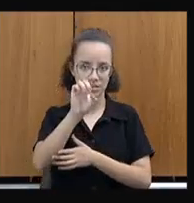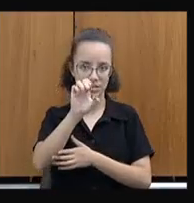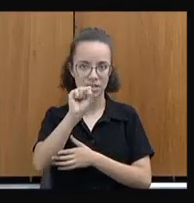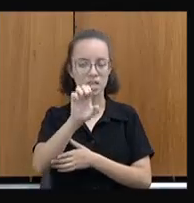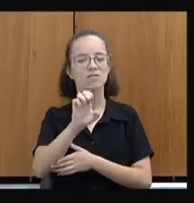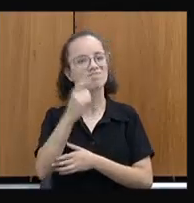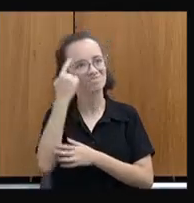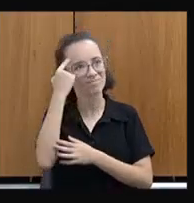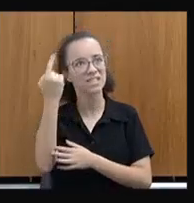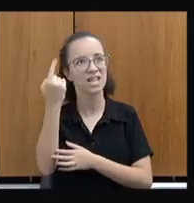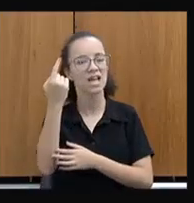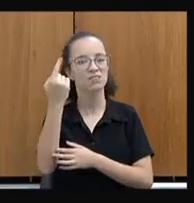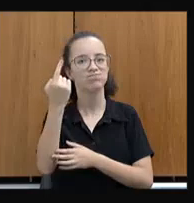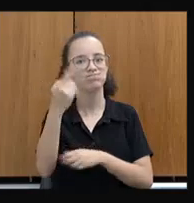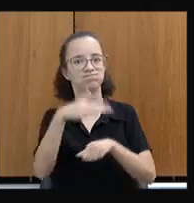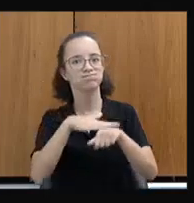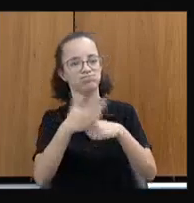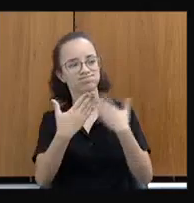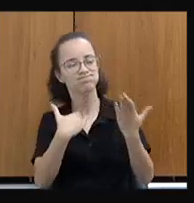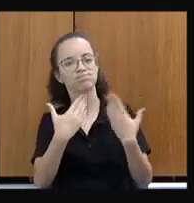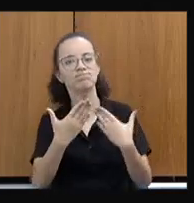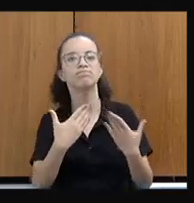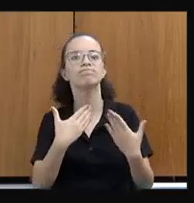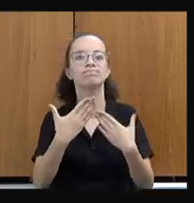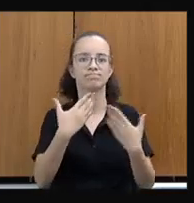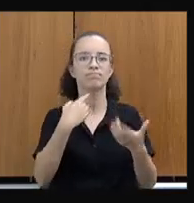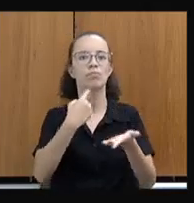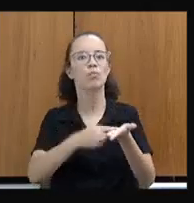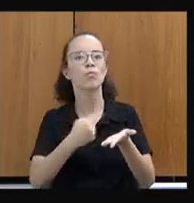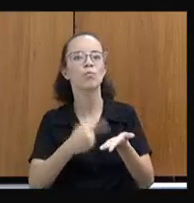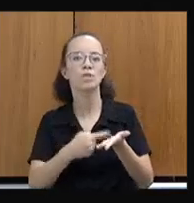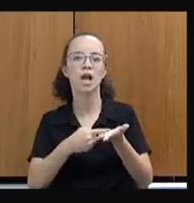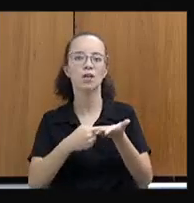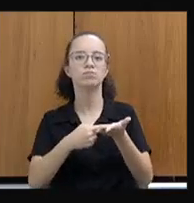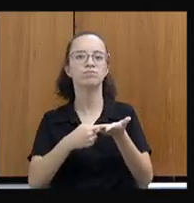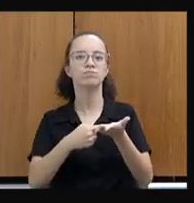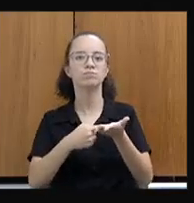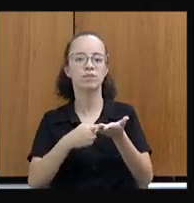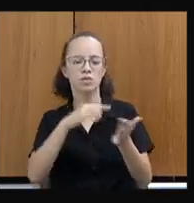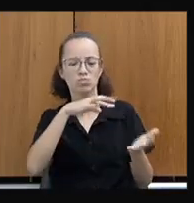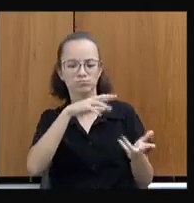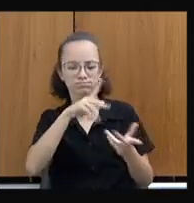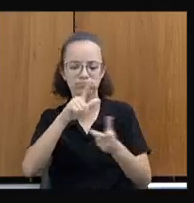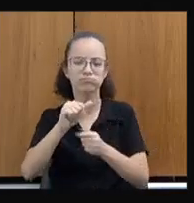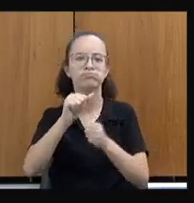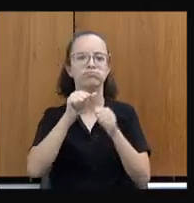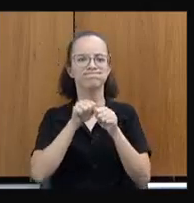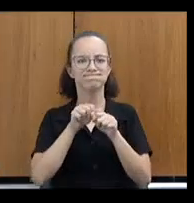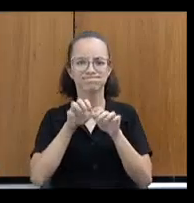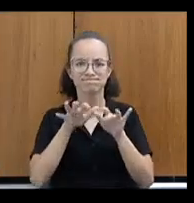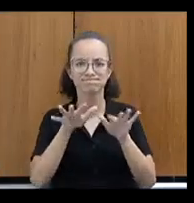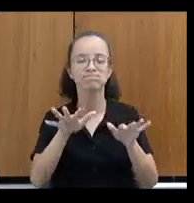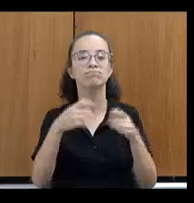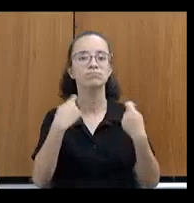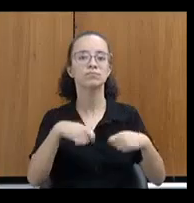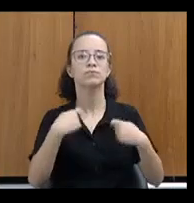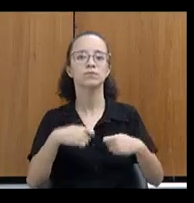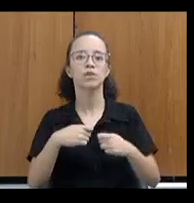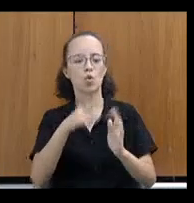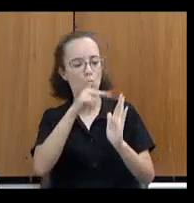pensar em dialogar em programas massivamente e universalmente para atender essa população em Minas Gerais, um programa